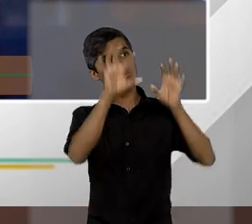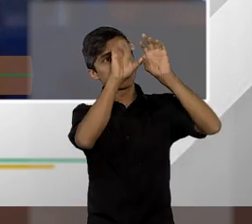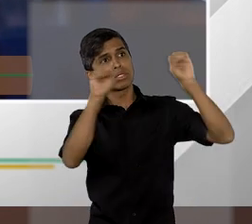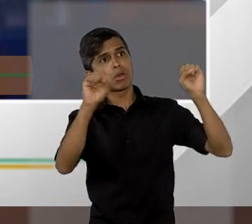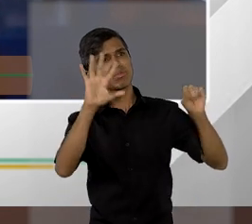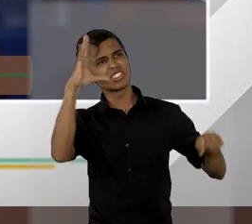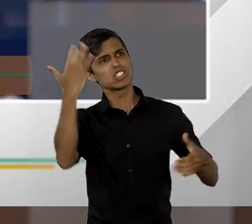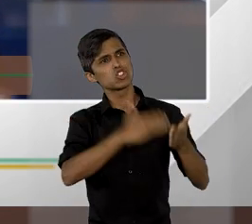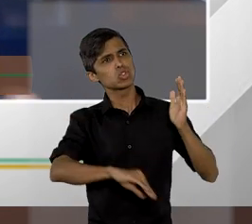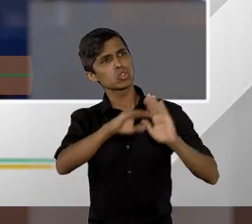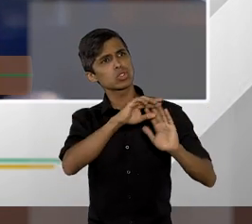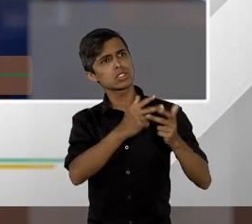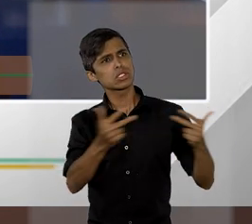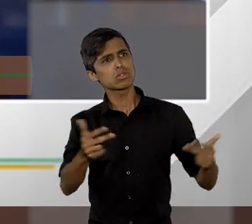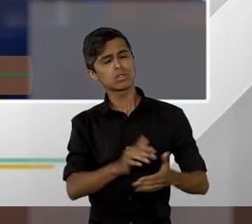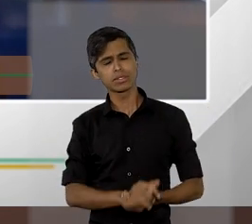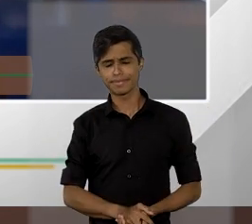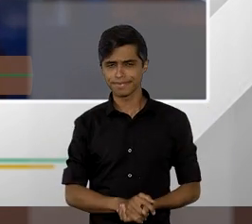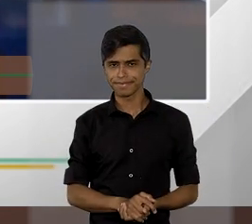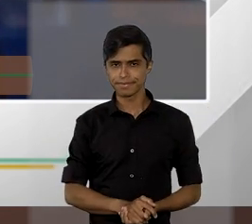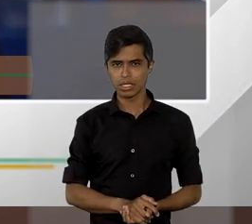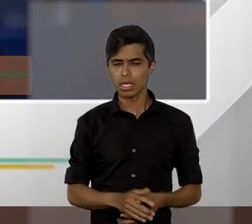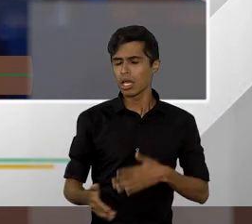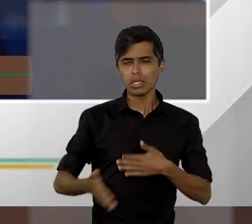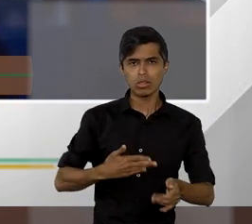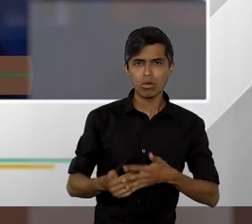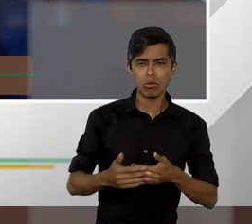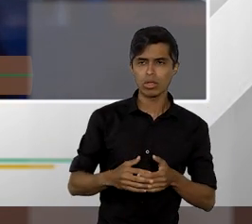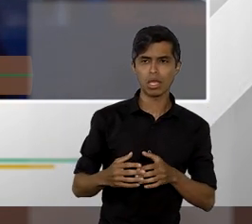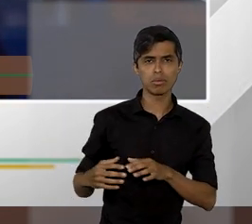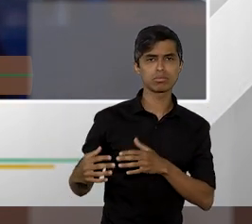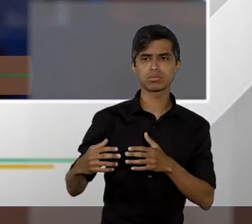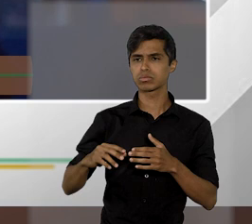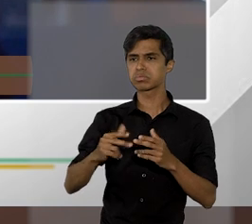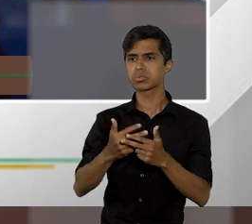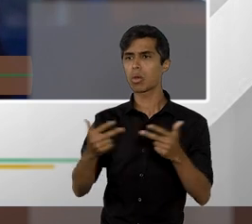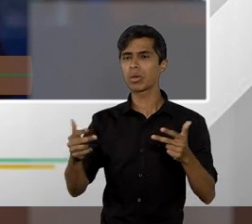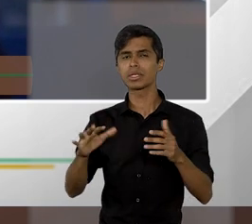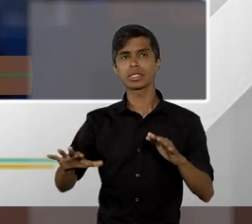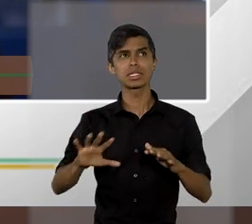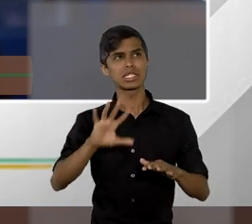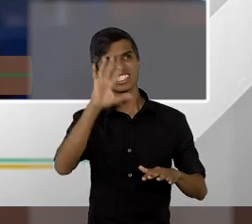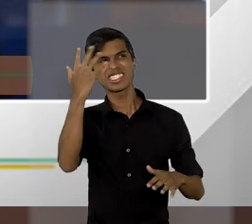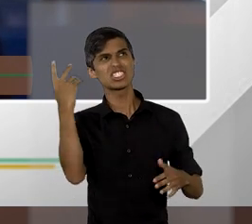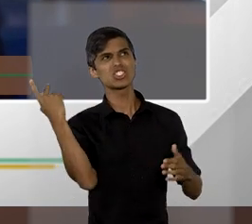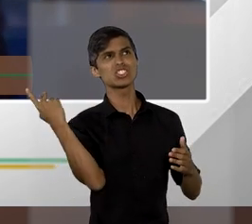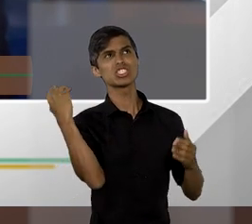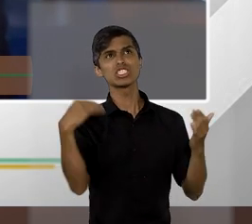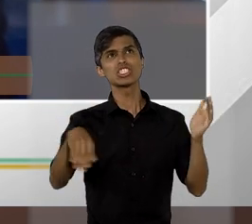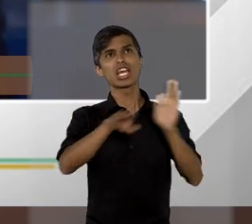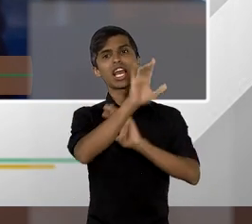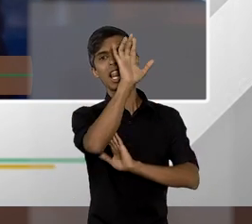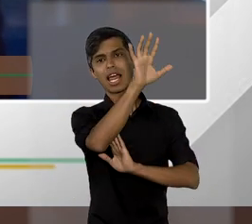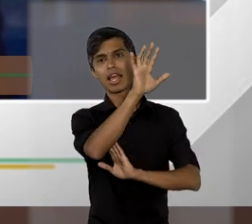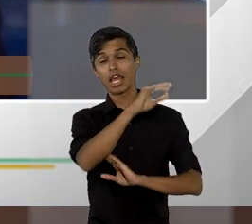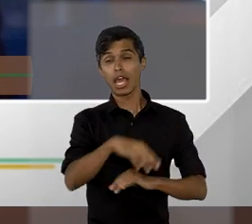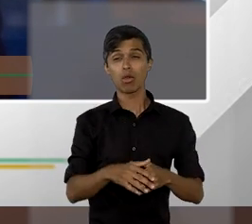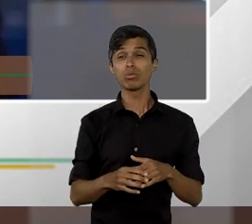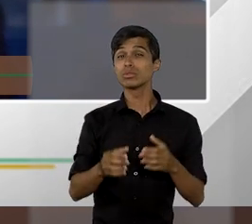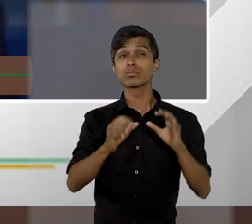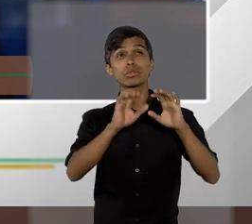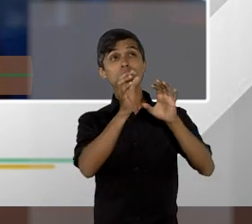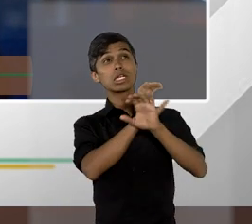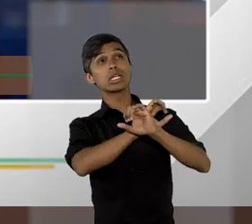tudo, que todas as questões de qualquer ordem deveriam chegar lá, como se fosse um grande tribunal de apelação,